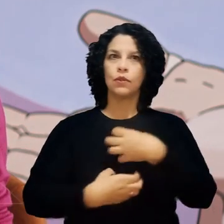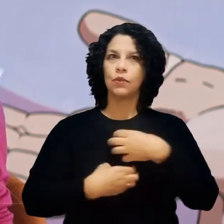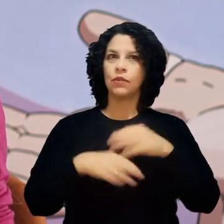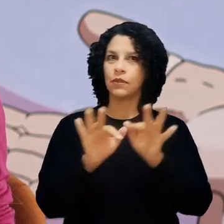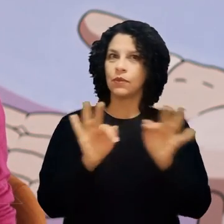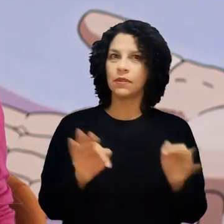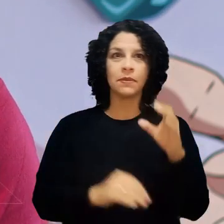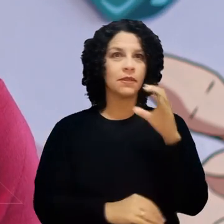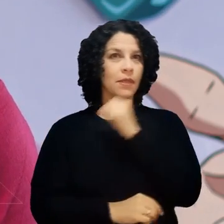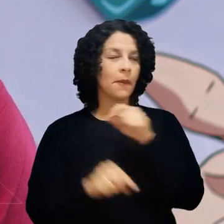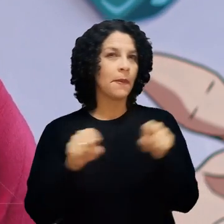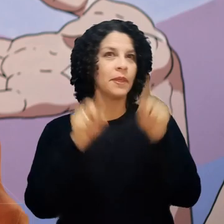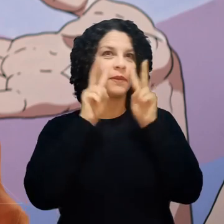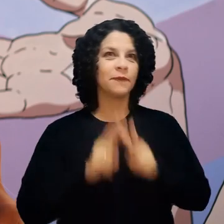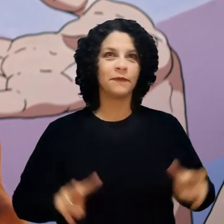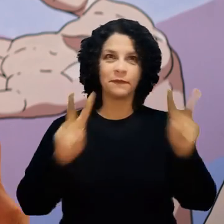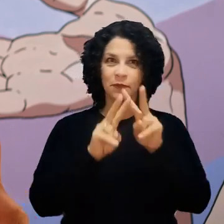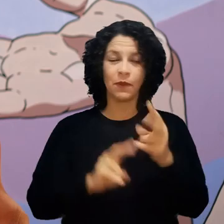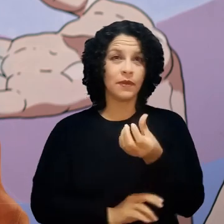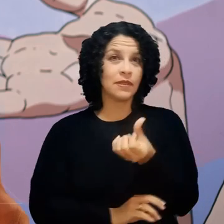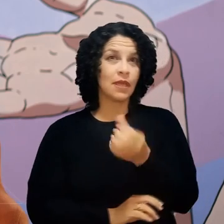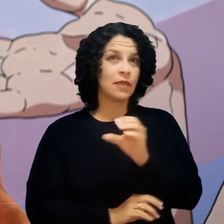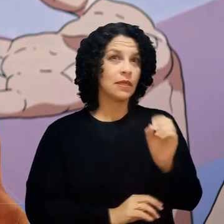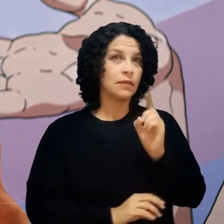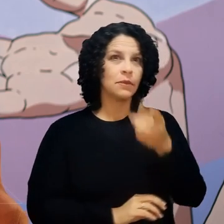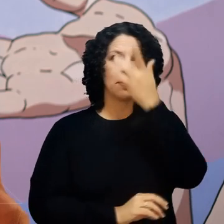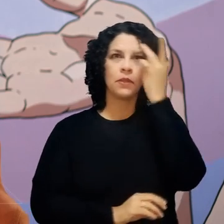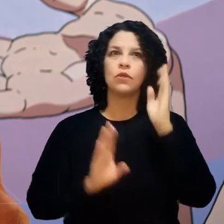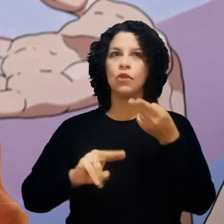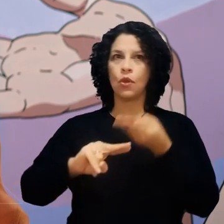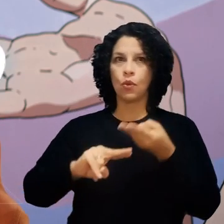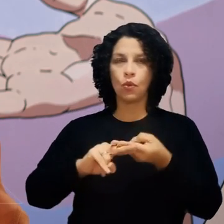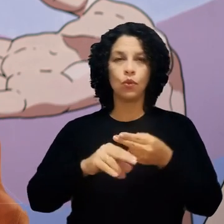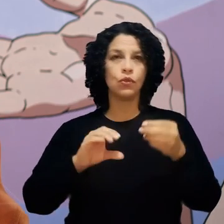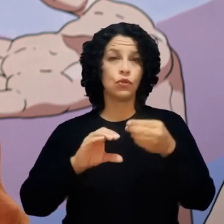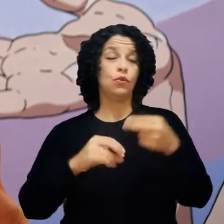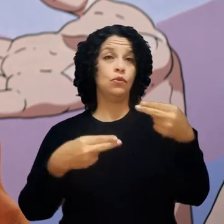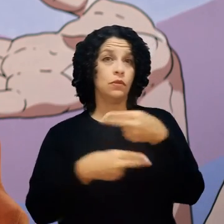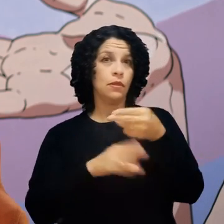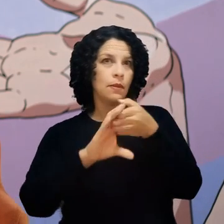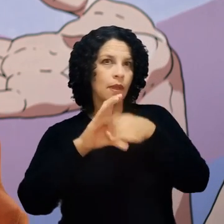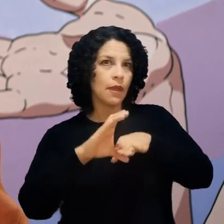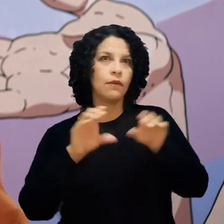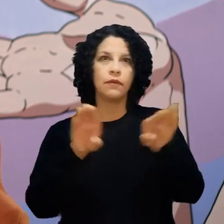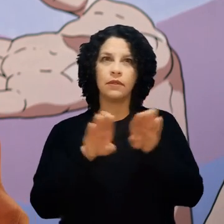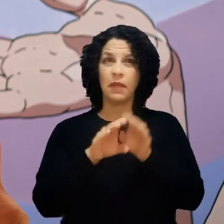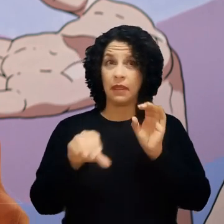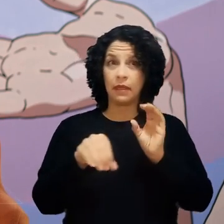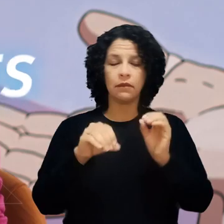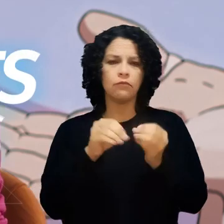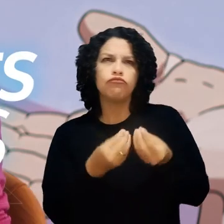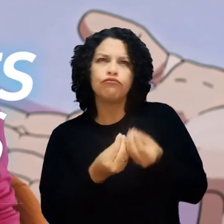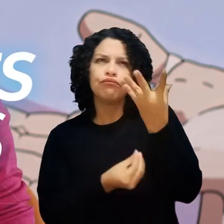simples, rápida e visual. Mais de 600 mil pessoas já utilizam o Sebrae Canvas, resultando na criação